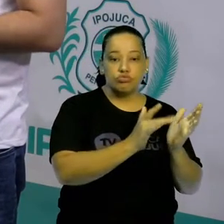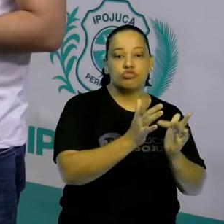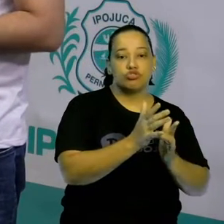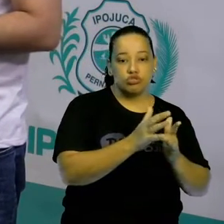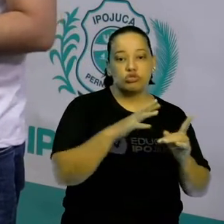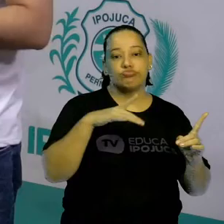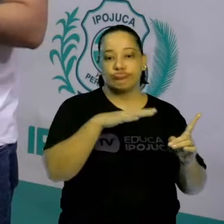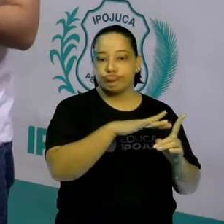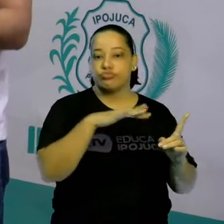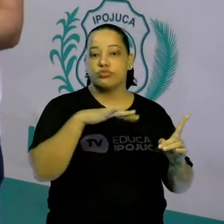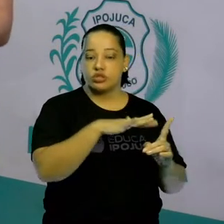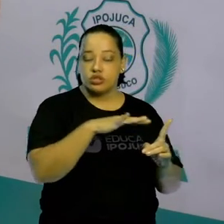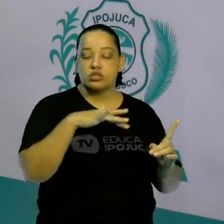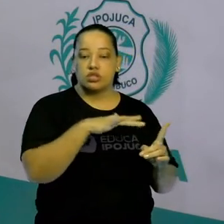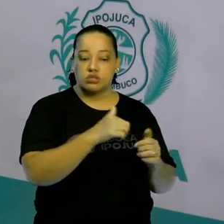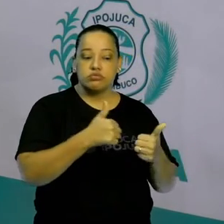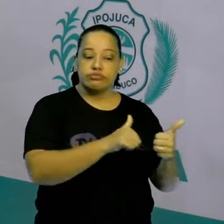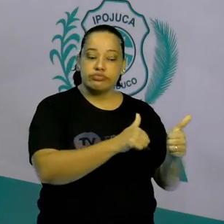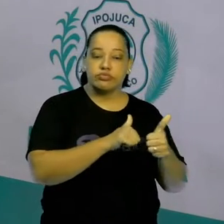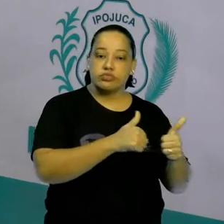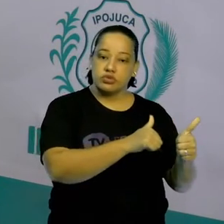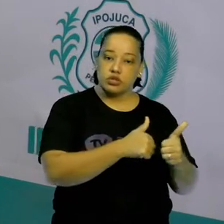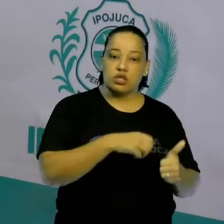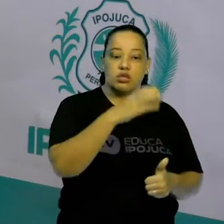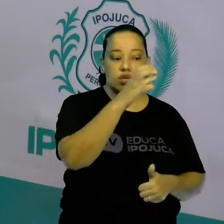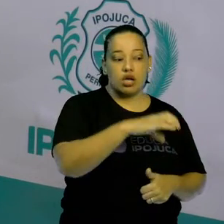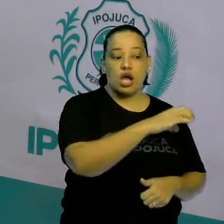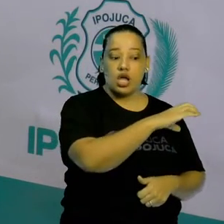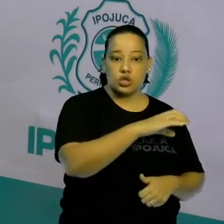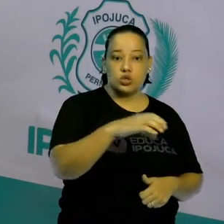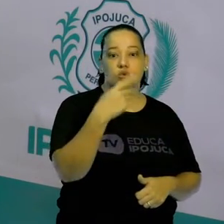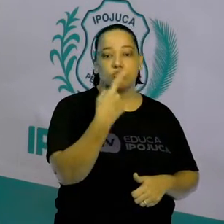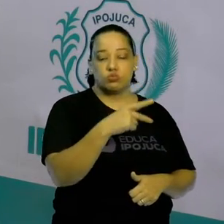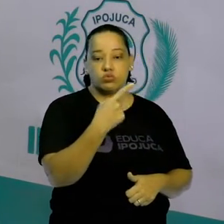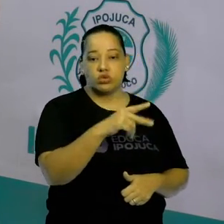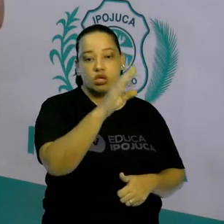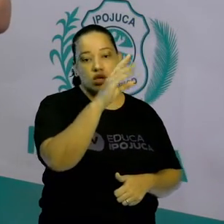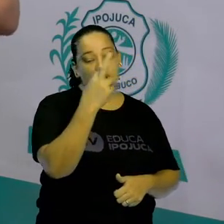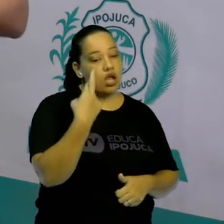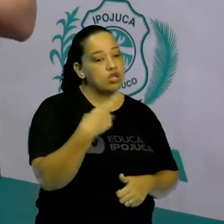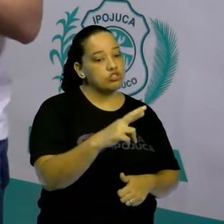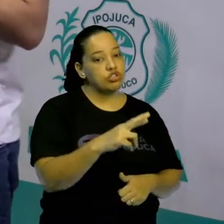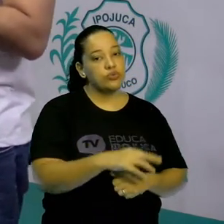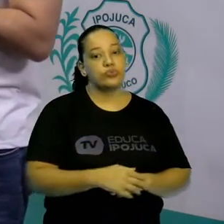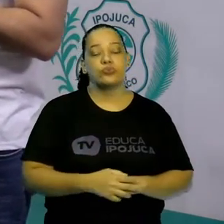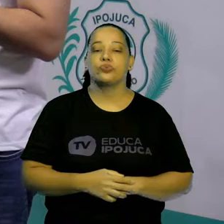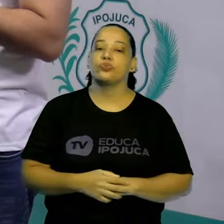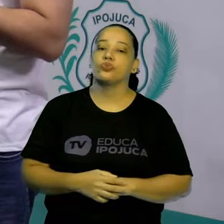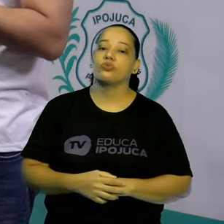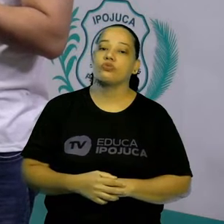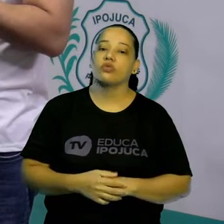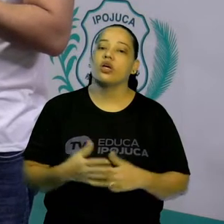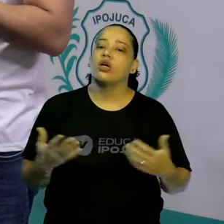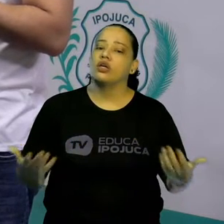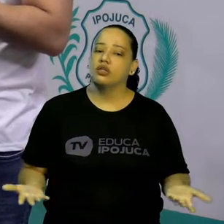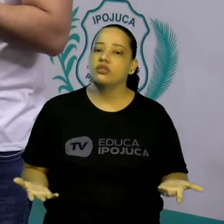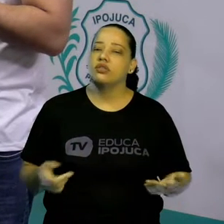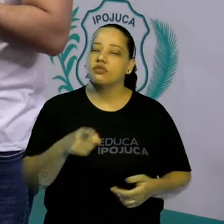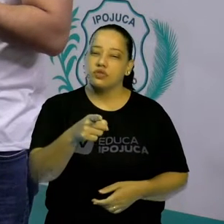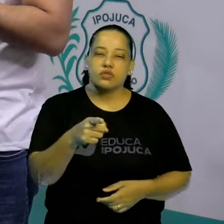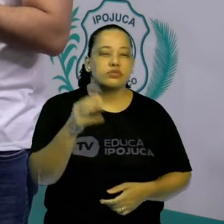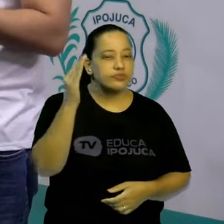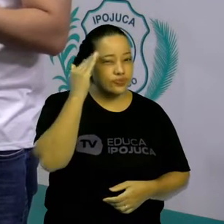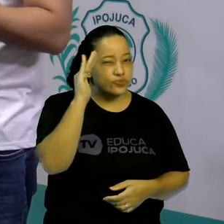o cristianismo católico como religião, certo, pessoal? E então, estão conseguindo